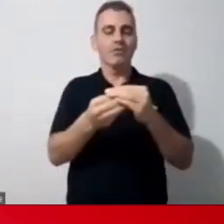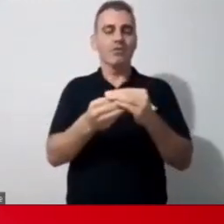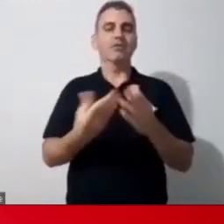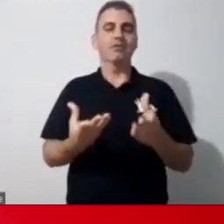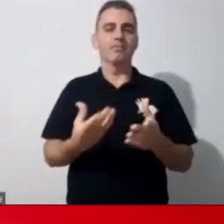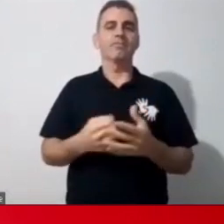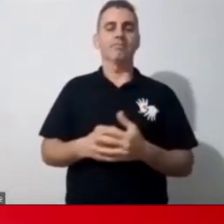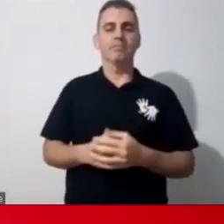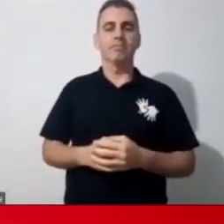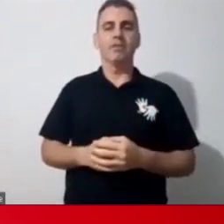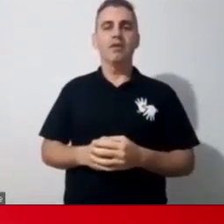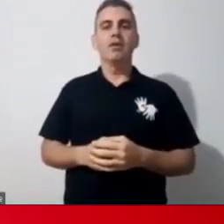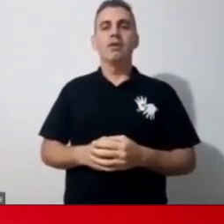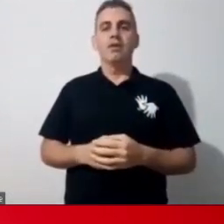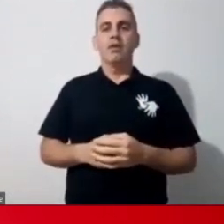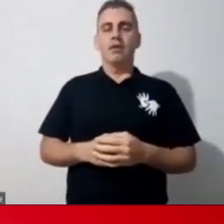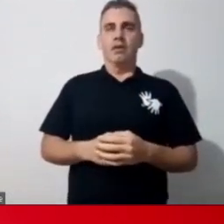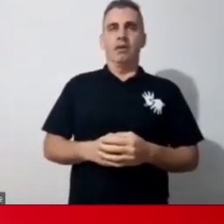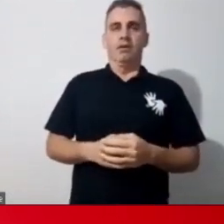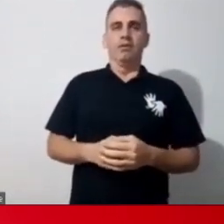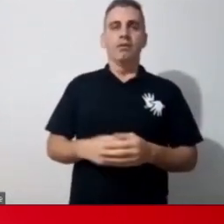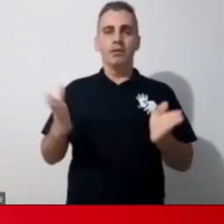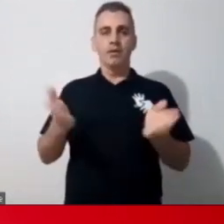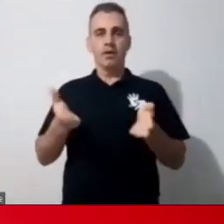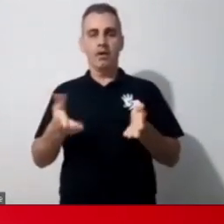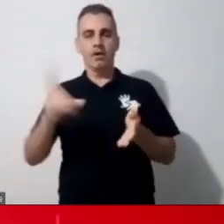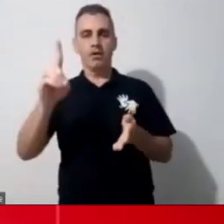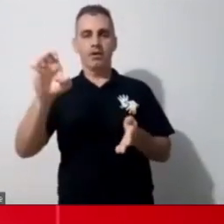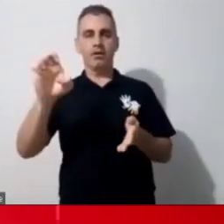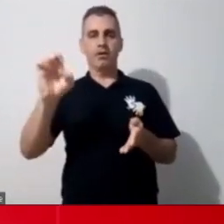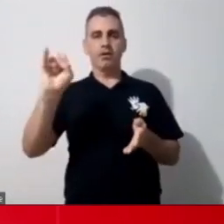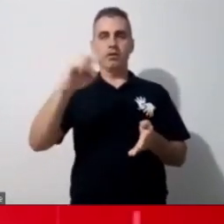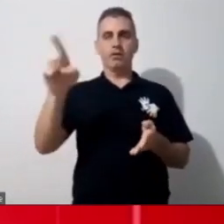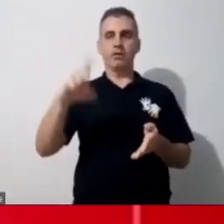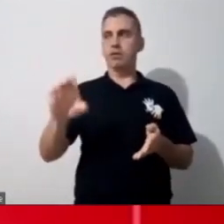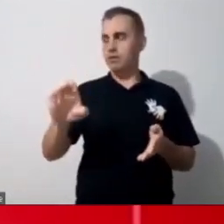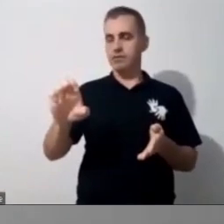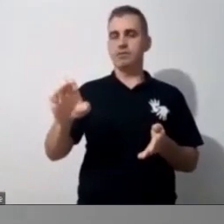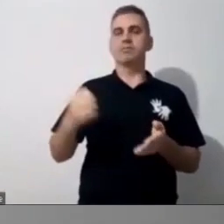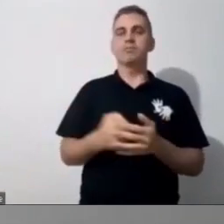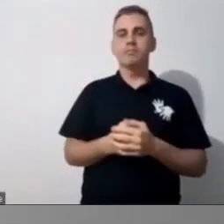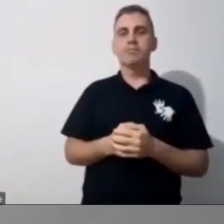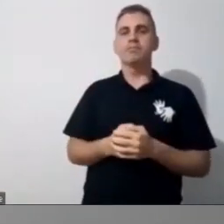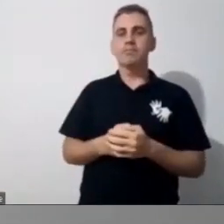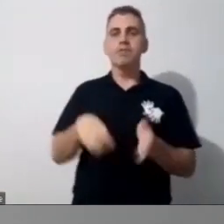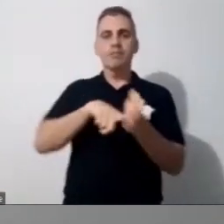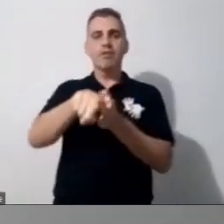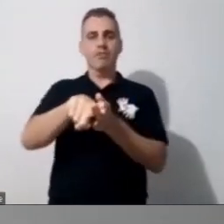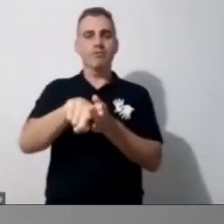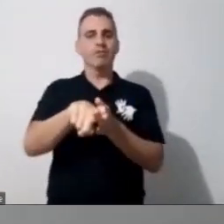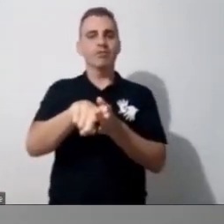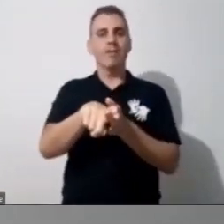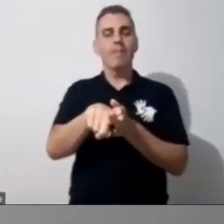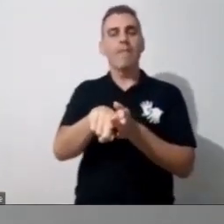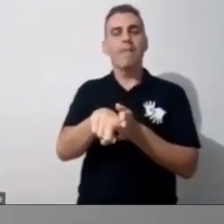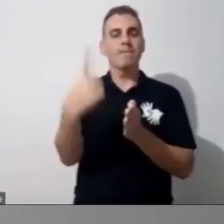Aí agora, a Deise, que é só a última pergunta. mais uma